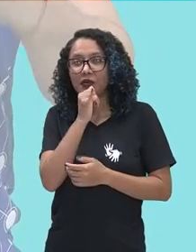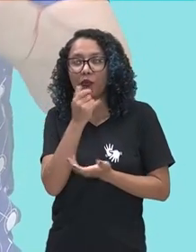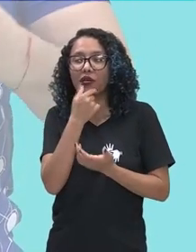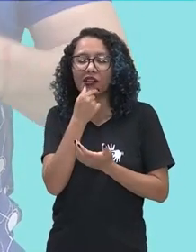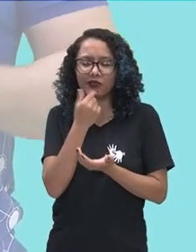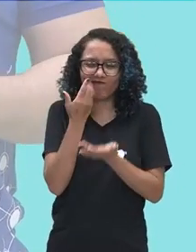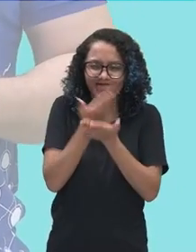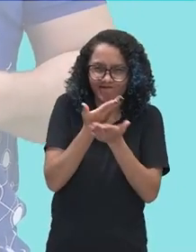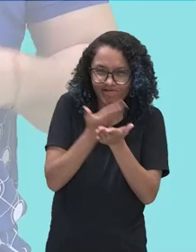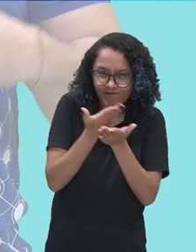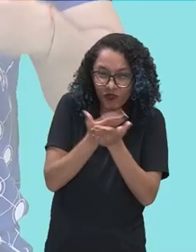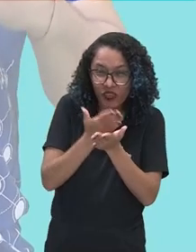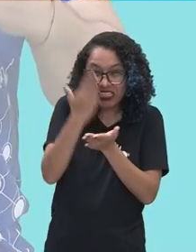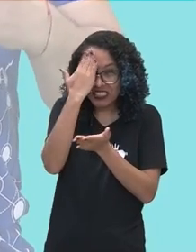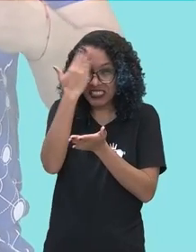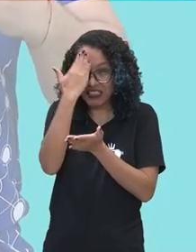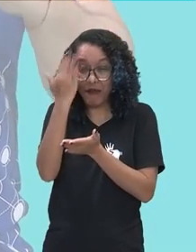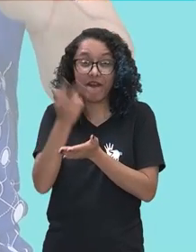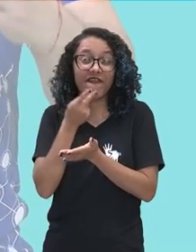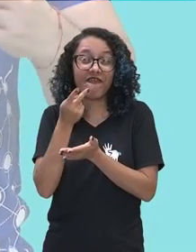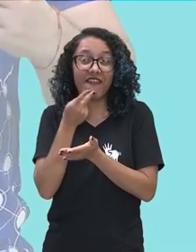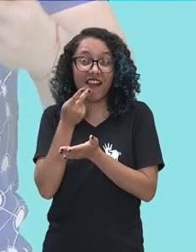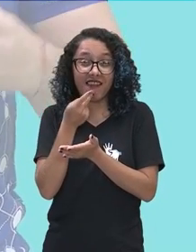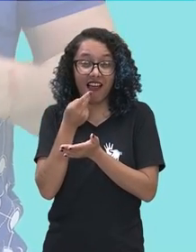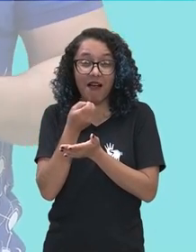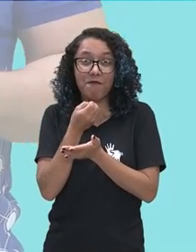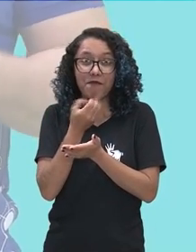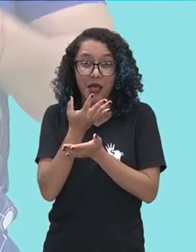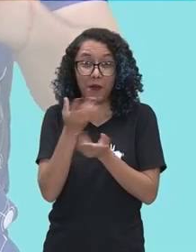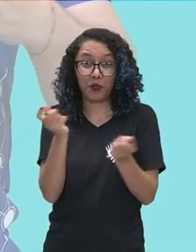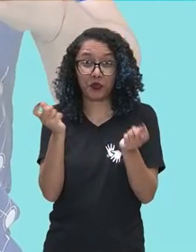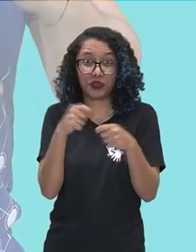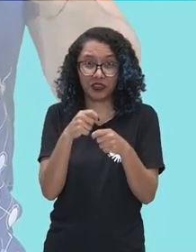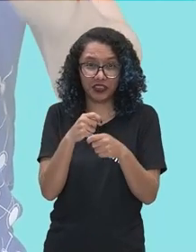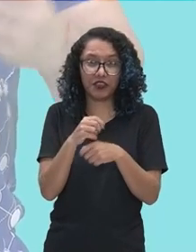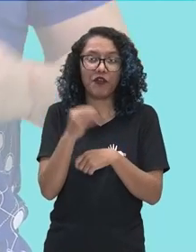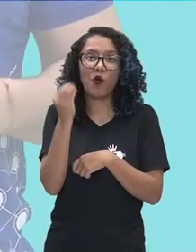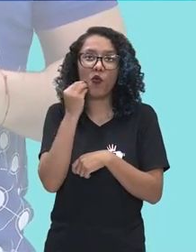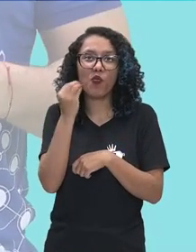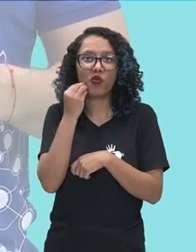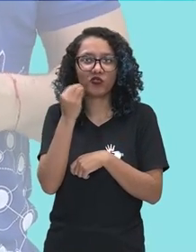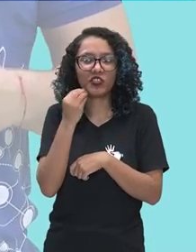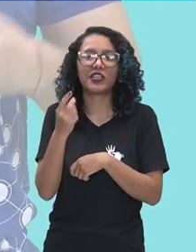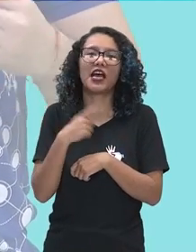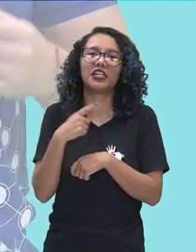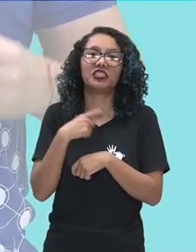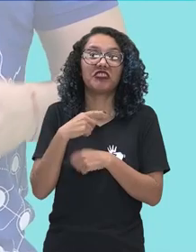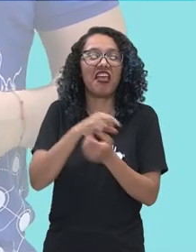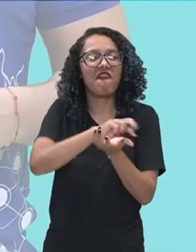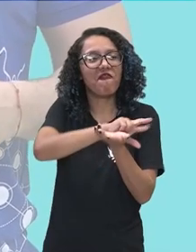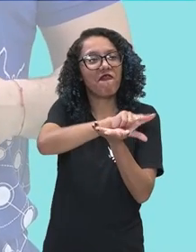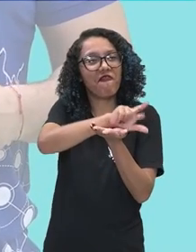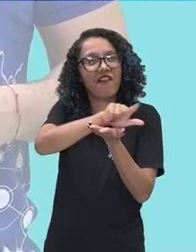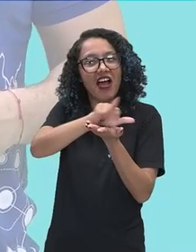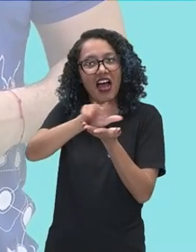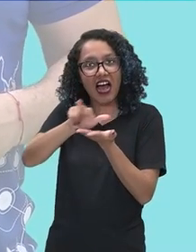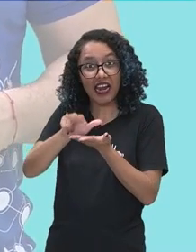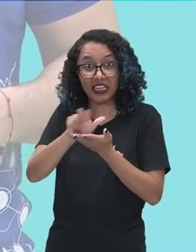inglesa, quando você domina a língua inglesa, ela pode abrir portas para vocês de oportunidades educacionais e também